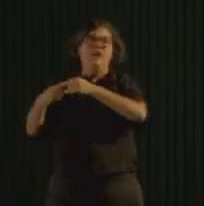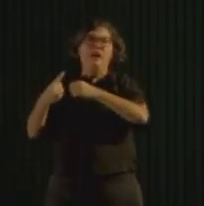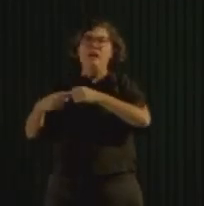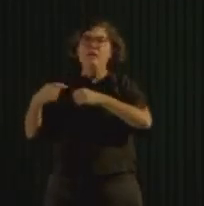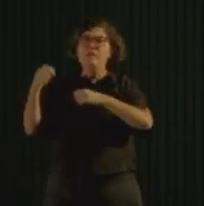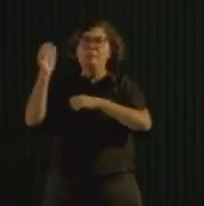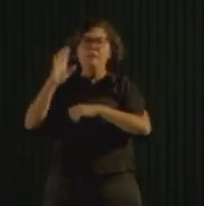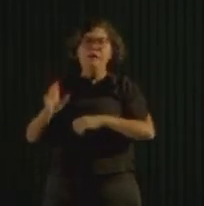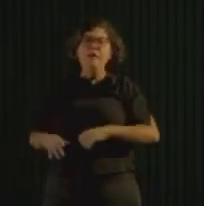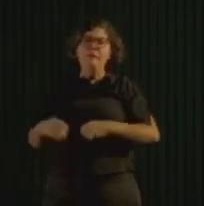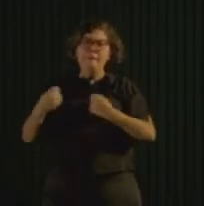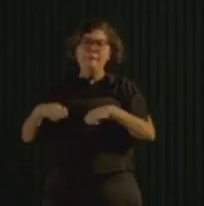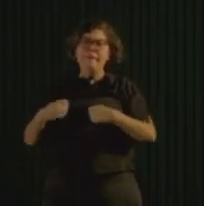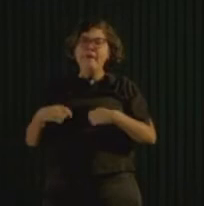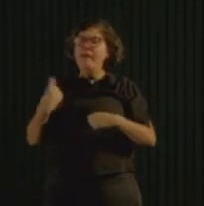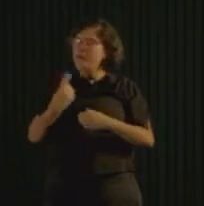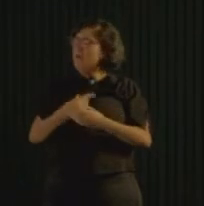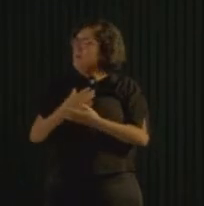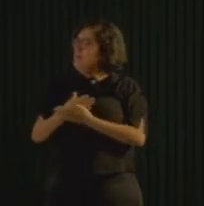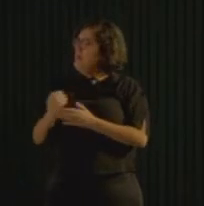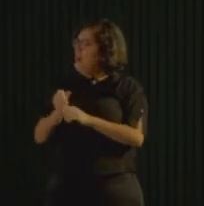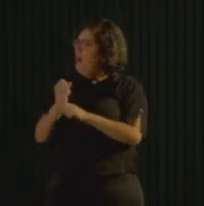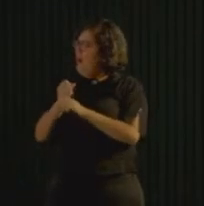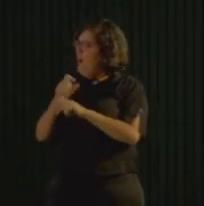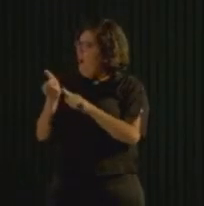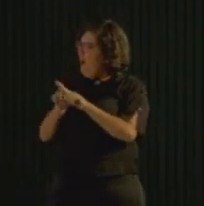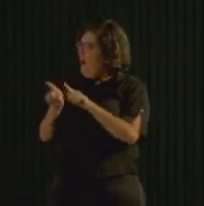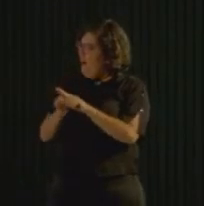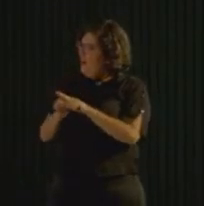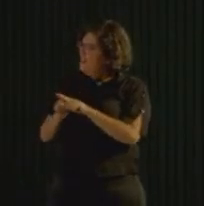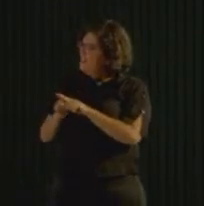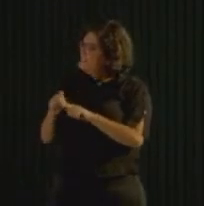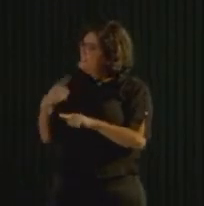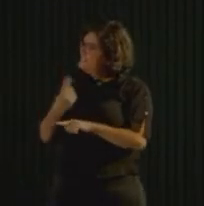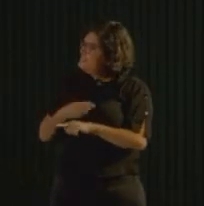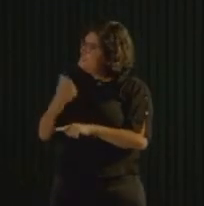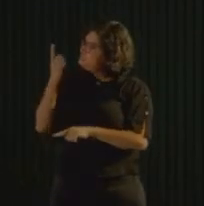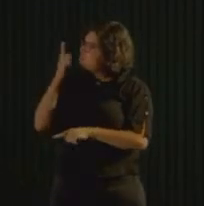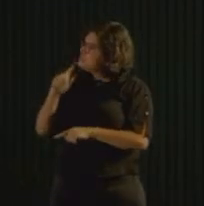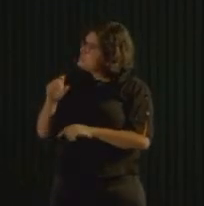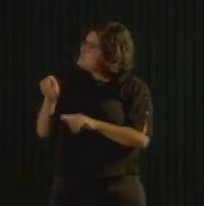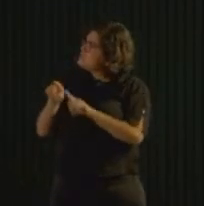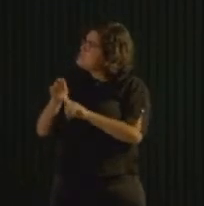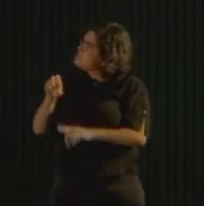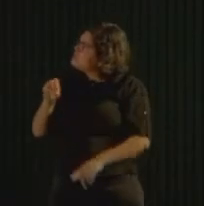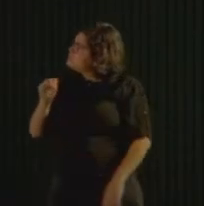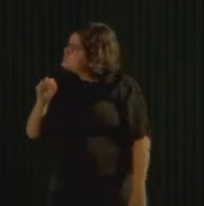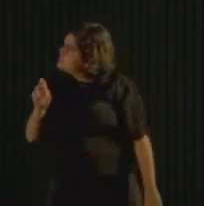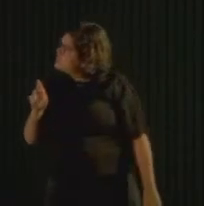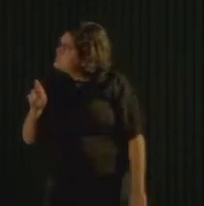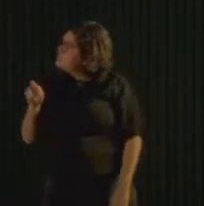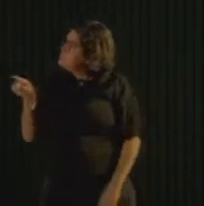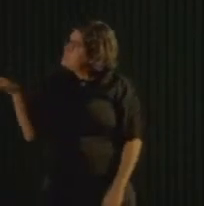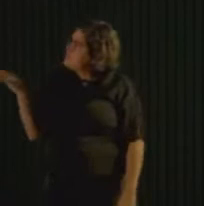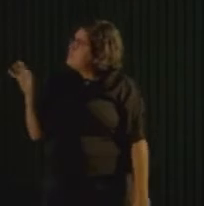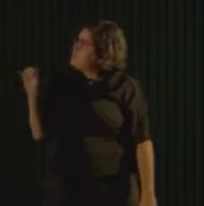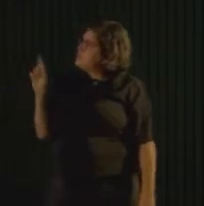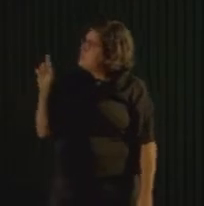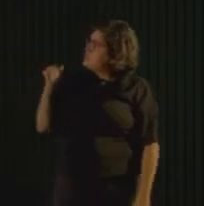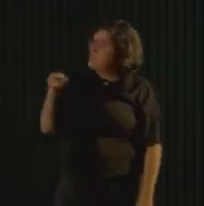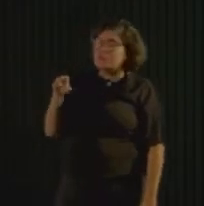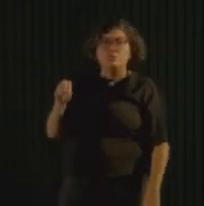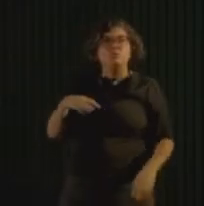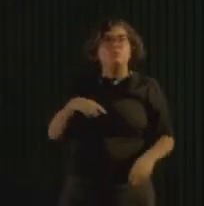começou a conseguir fazer também. Aqui a nossa equipe, Rainaya, César. Flavinha e Fernando de comunicação também,